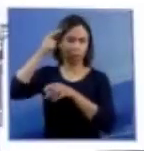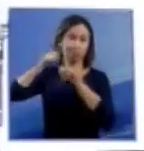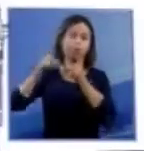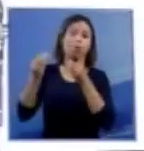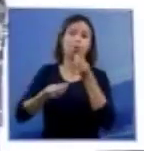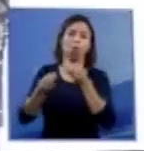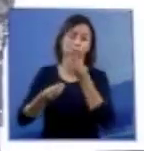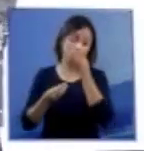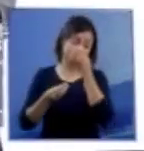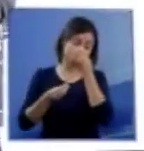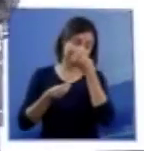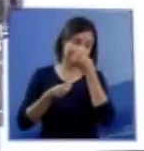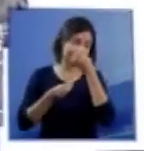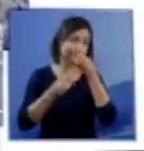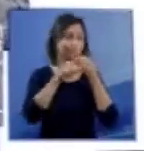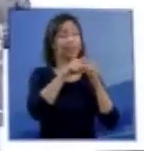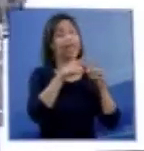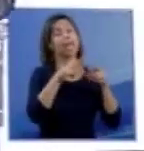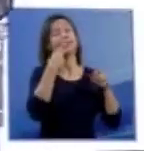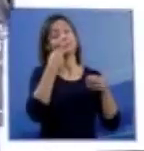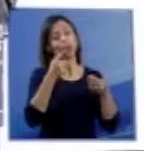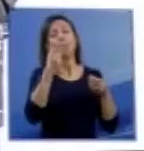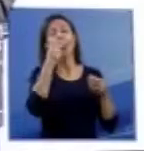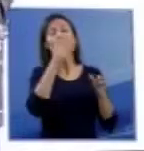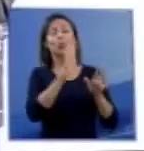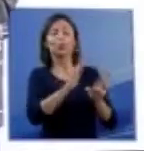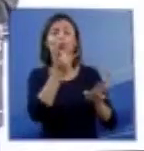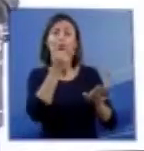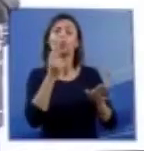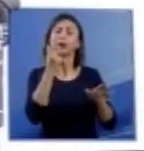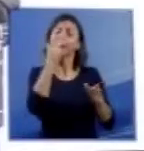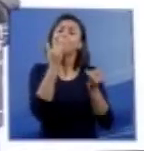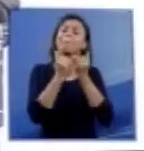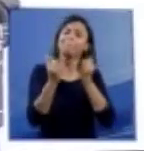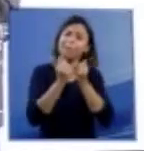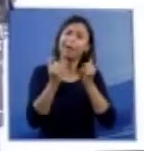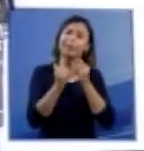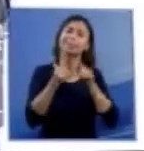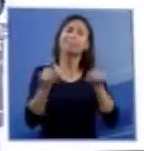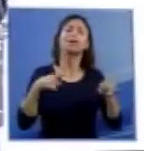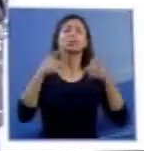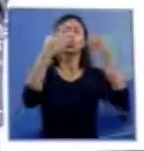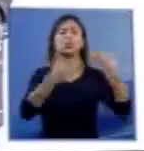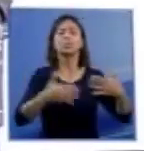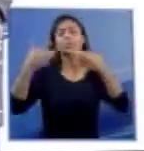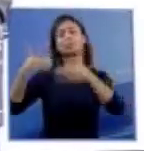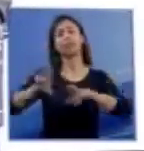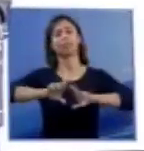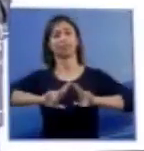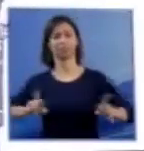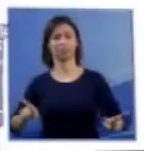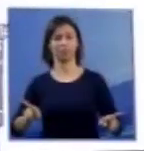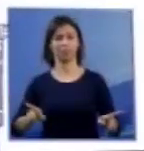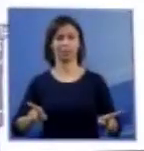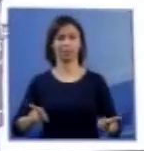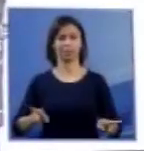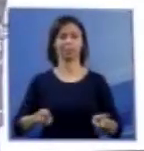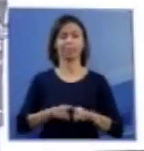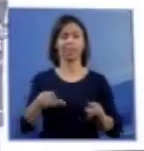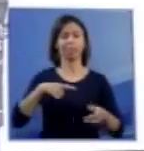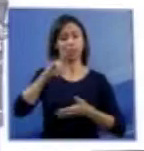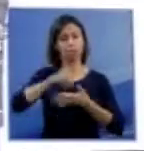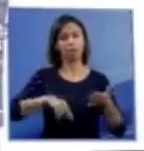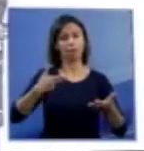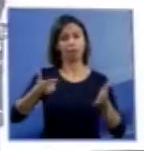inteiramente distintos, embora aparentes. Esse documento do Comitê Nacional de Bioética demonstra claramente isso, e nós poderemos